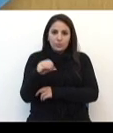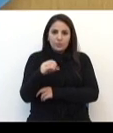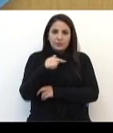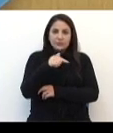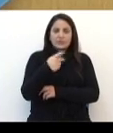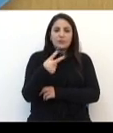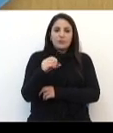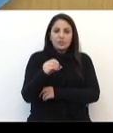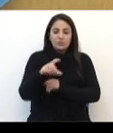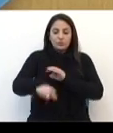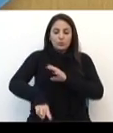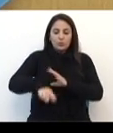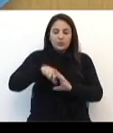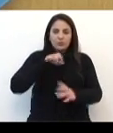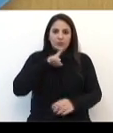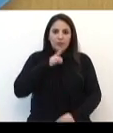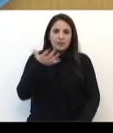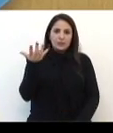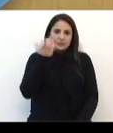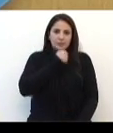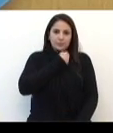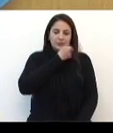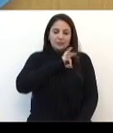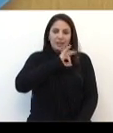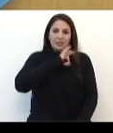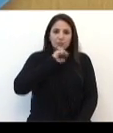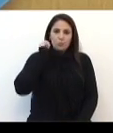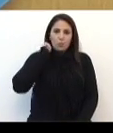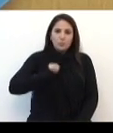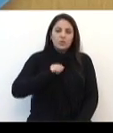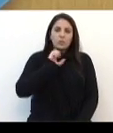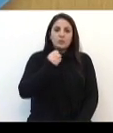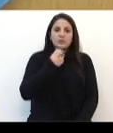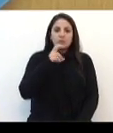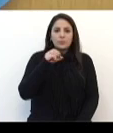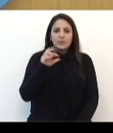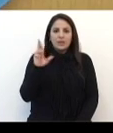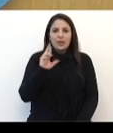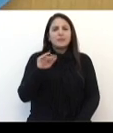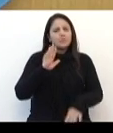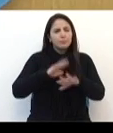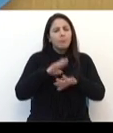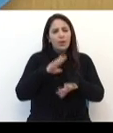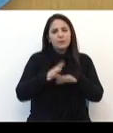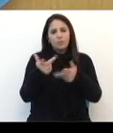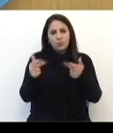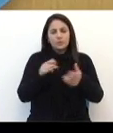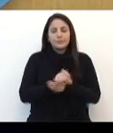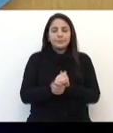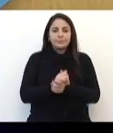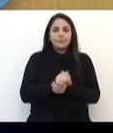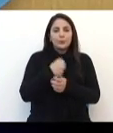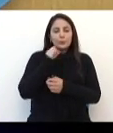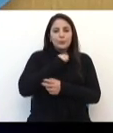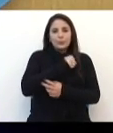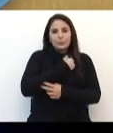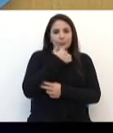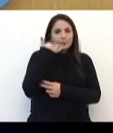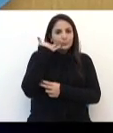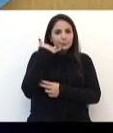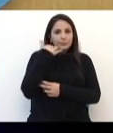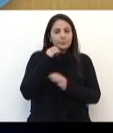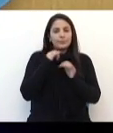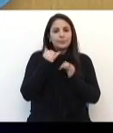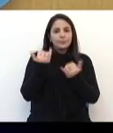Os selecionados vão receber bolsa de R 850, além de outros benefícios. O telefone para